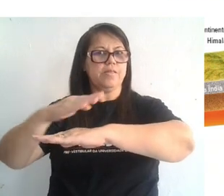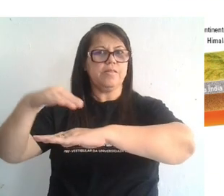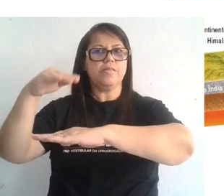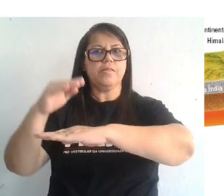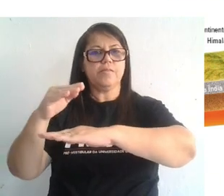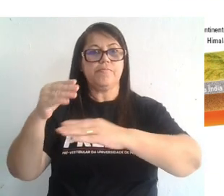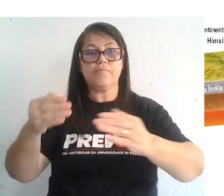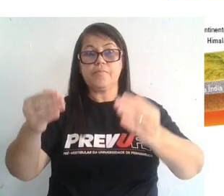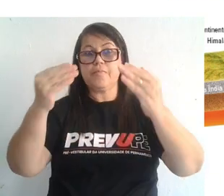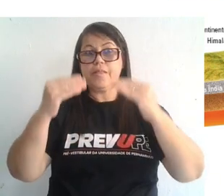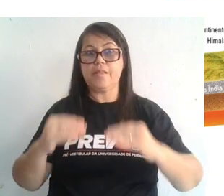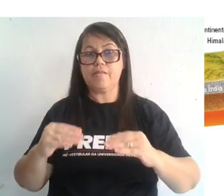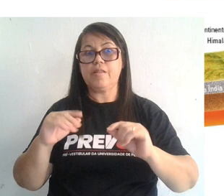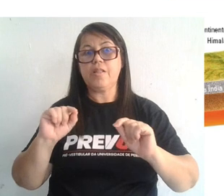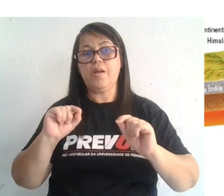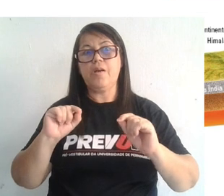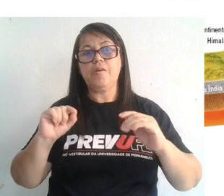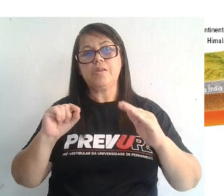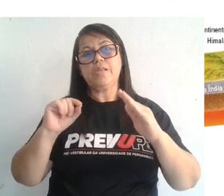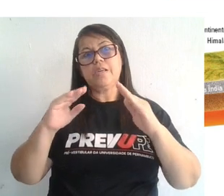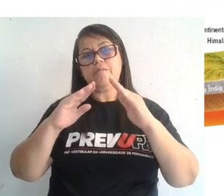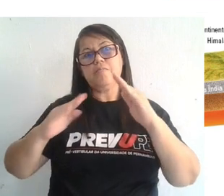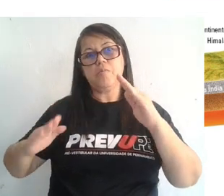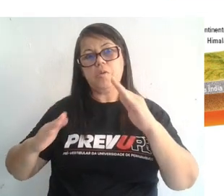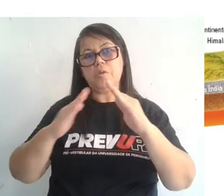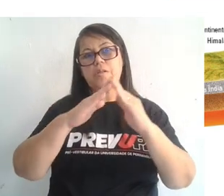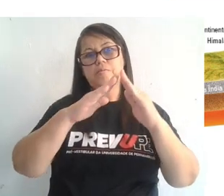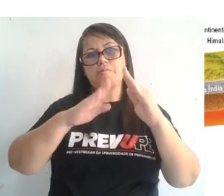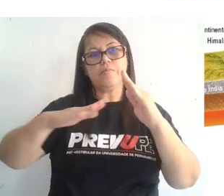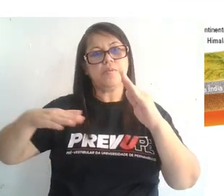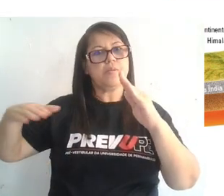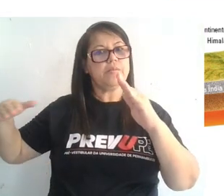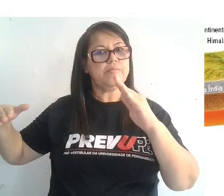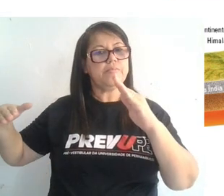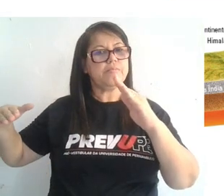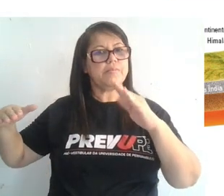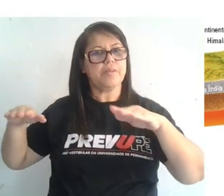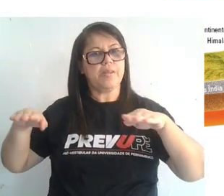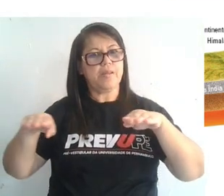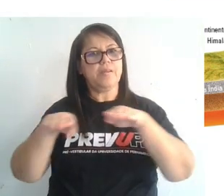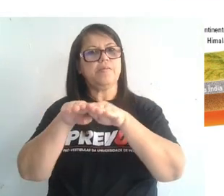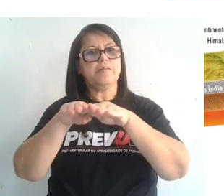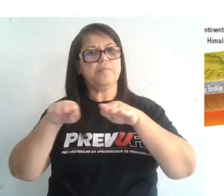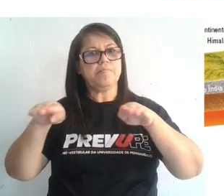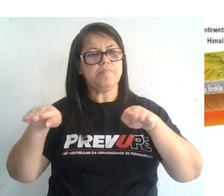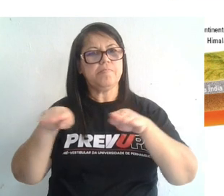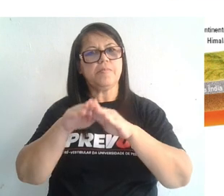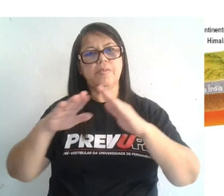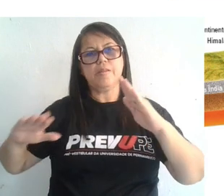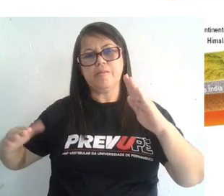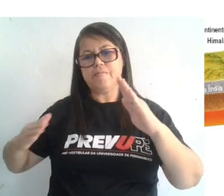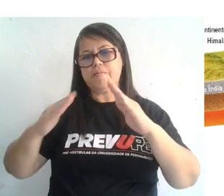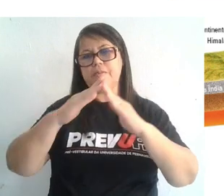a placa da Índia colidindo com a placa da Eurásia. Então, esse choque vai formar o